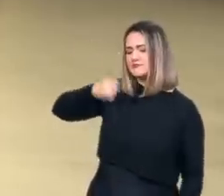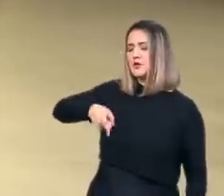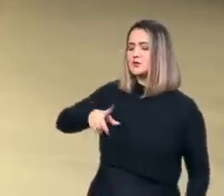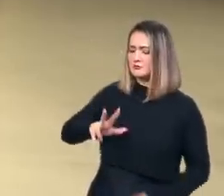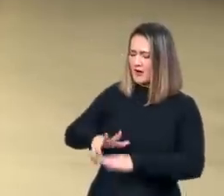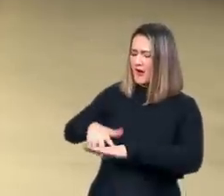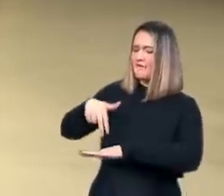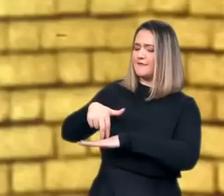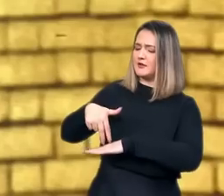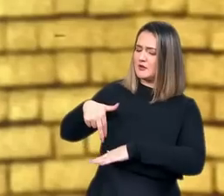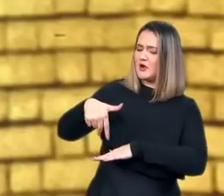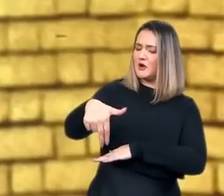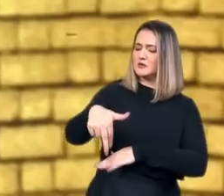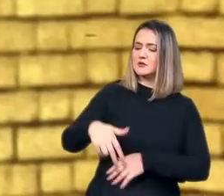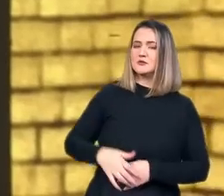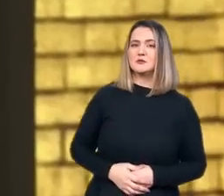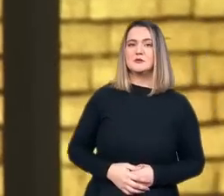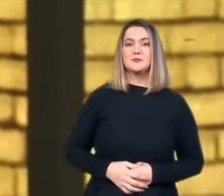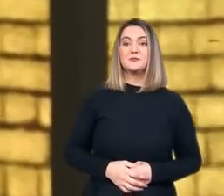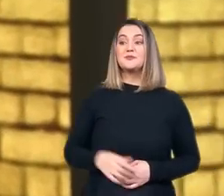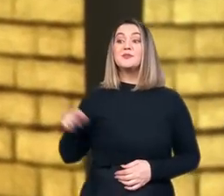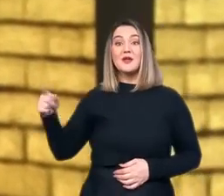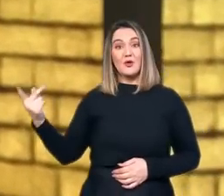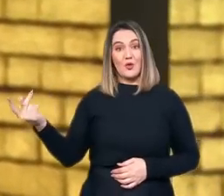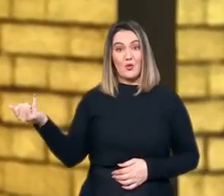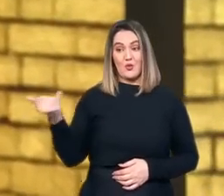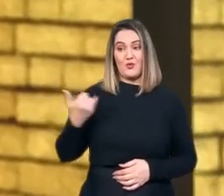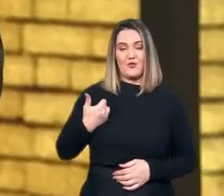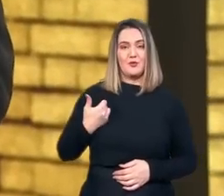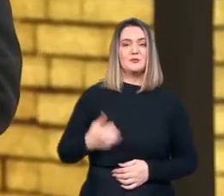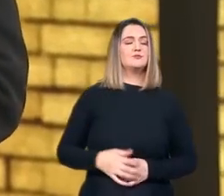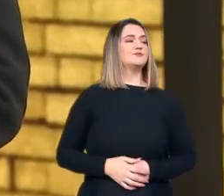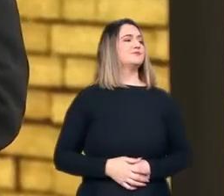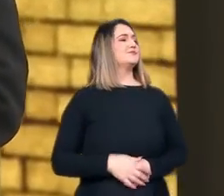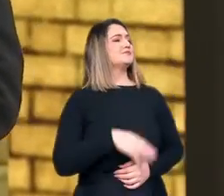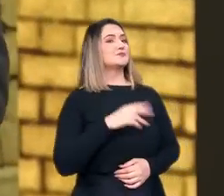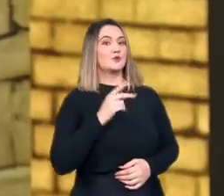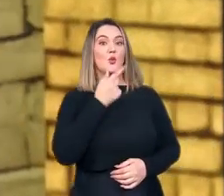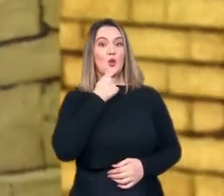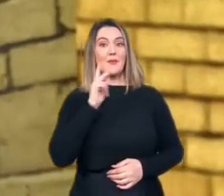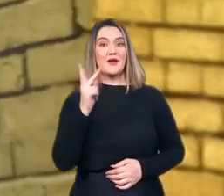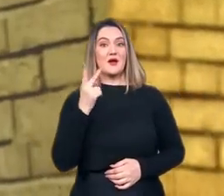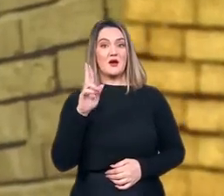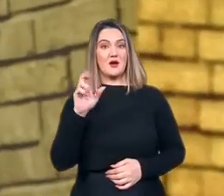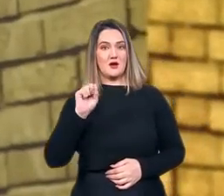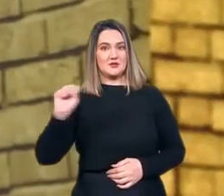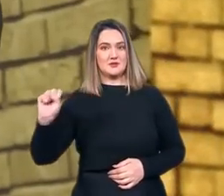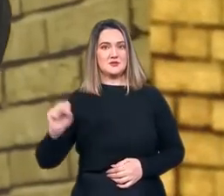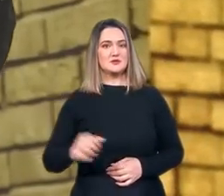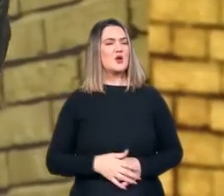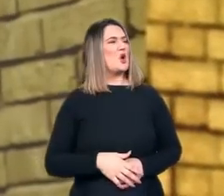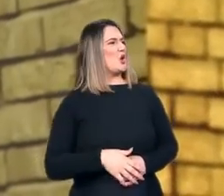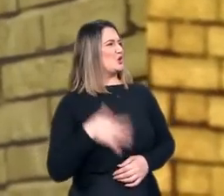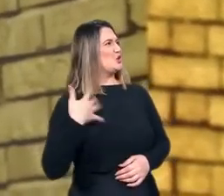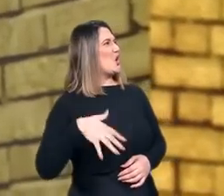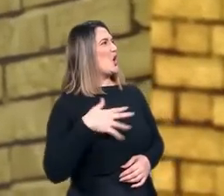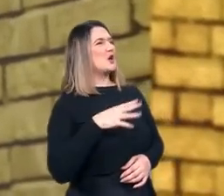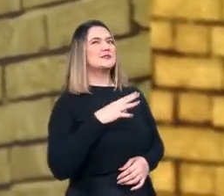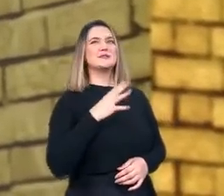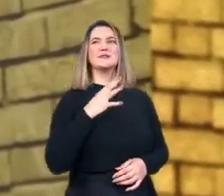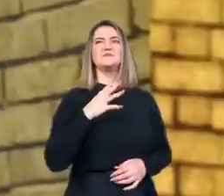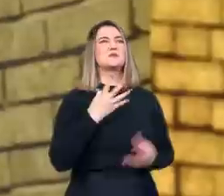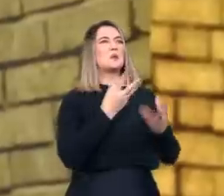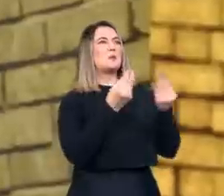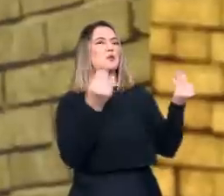ande. Então, João Russ ouviu do amigo o seguinte comentário, é, com tanta riqueza, com tanto